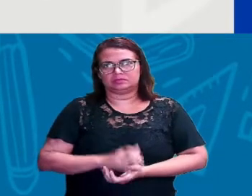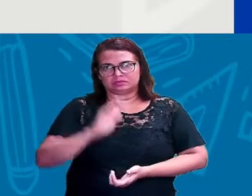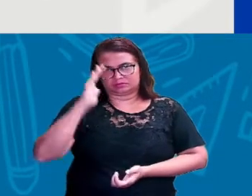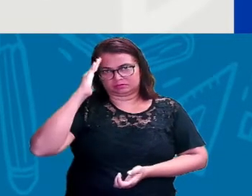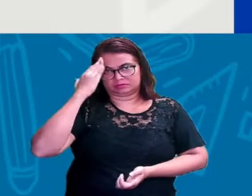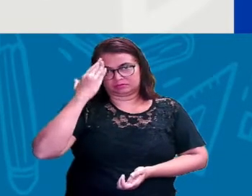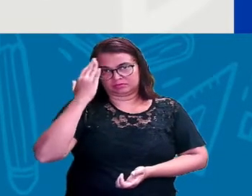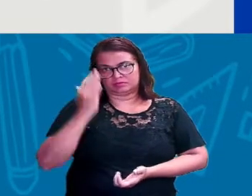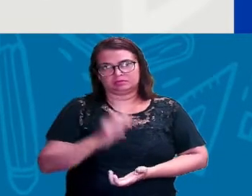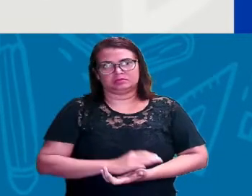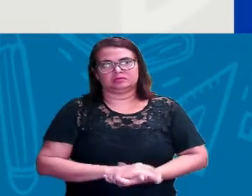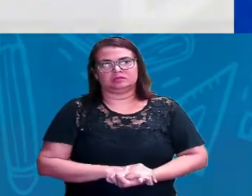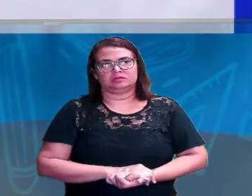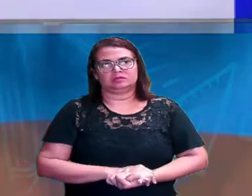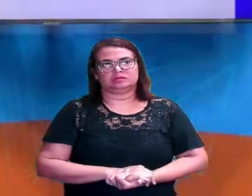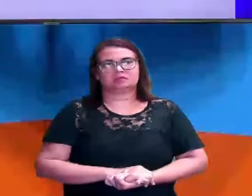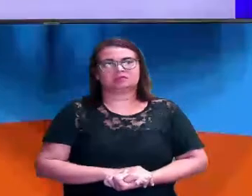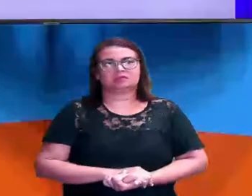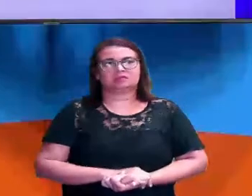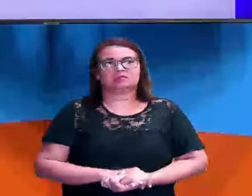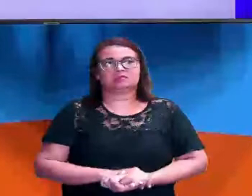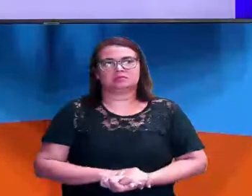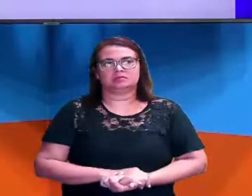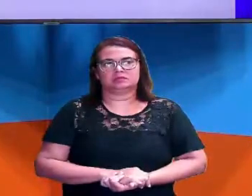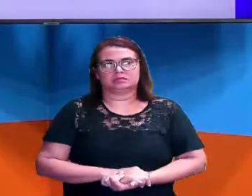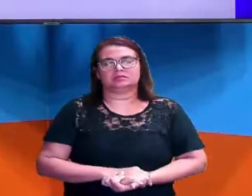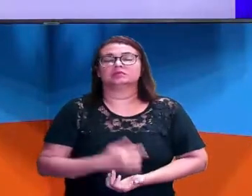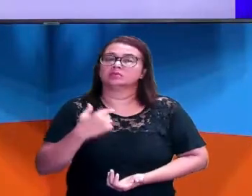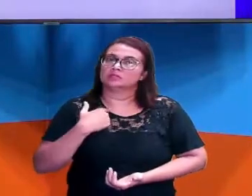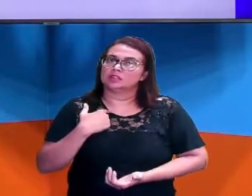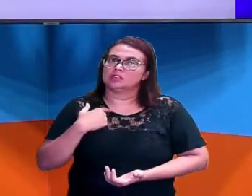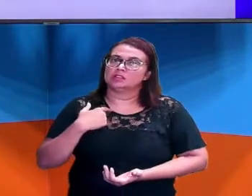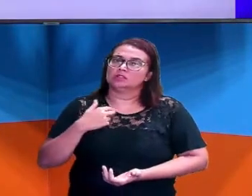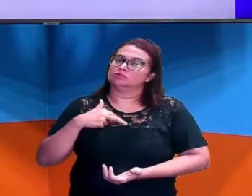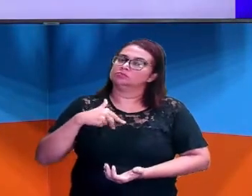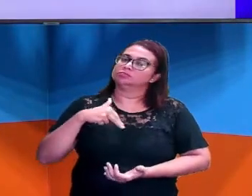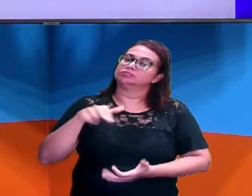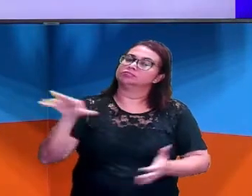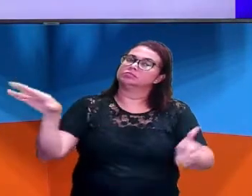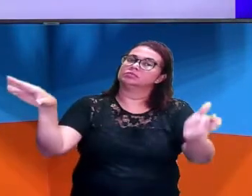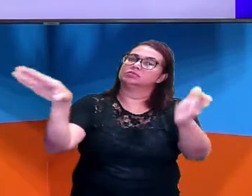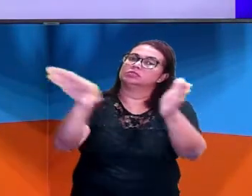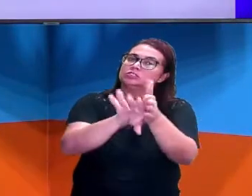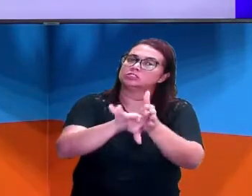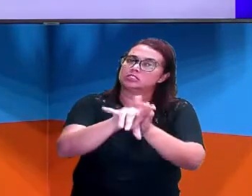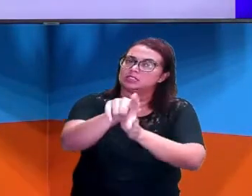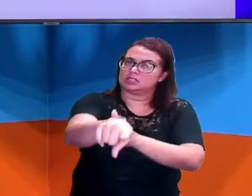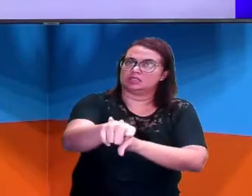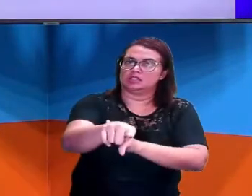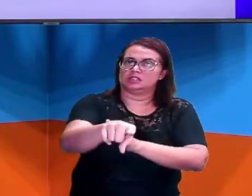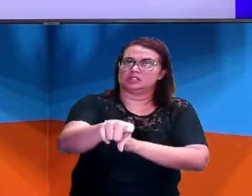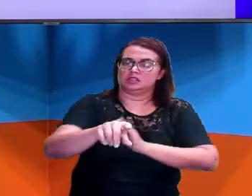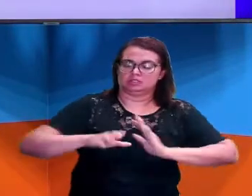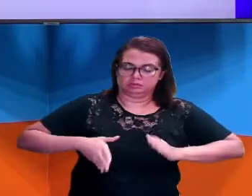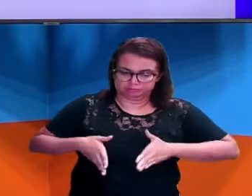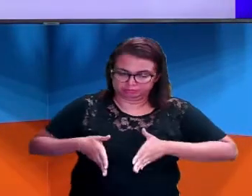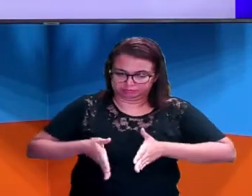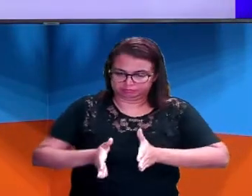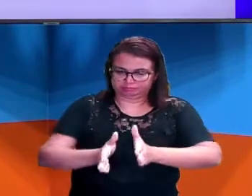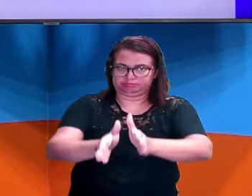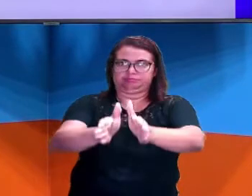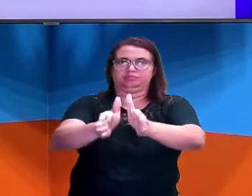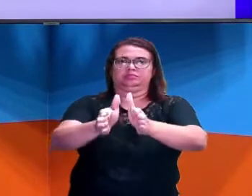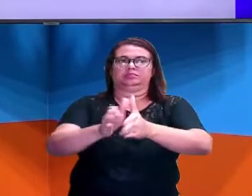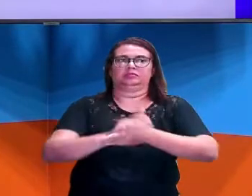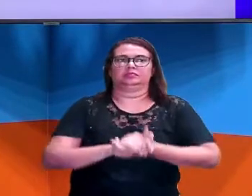para entender? Então eu chego lá, neste ponto que eu quero chegar, indicando a trajetória que